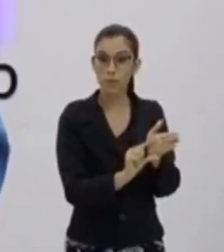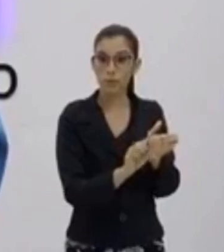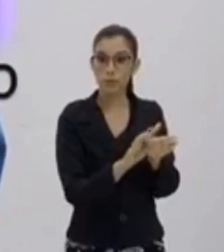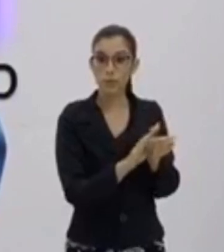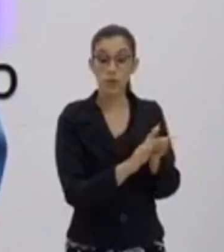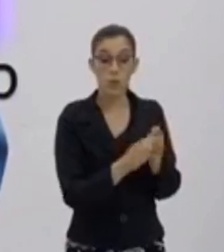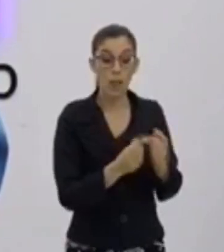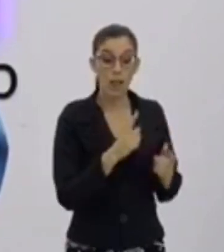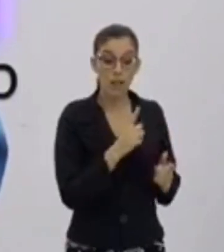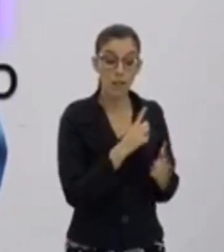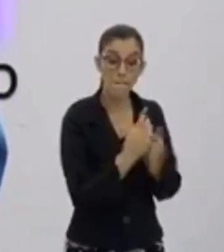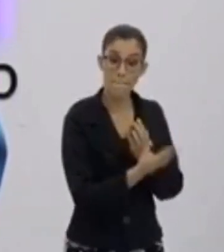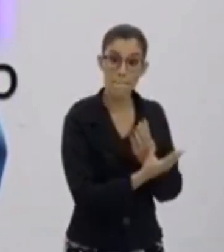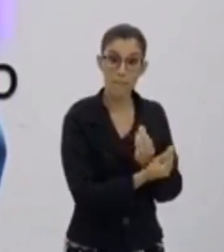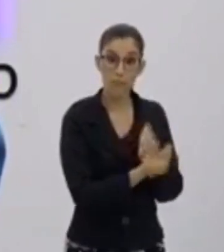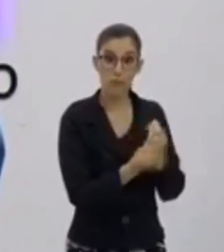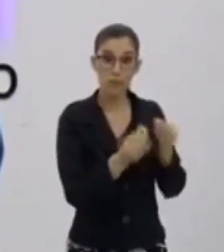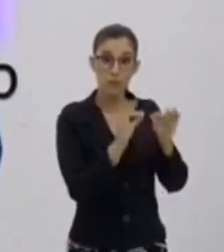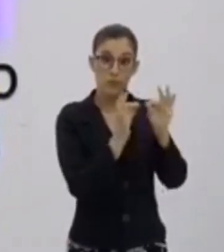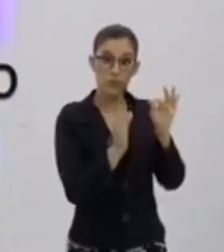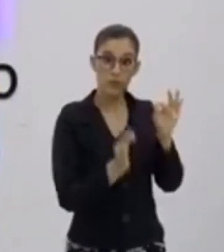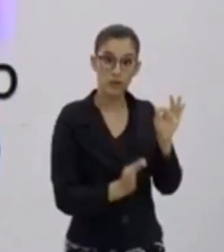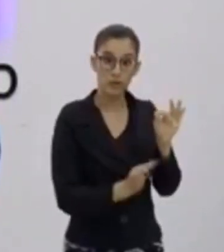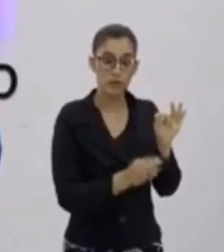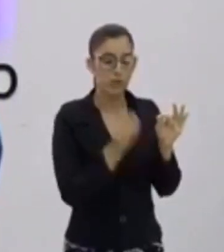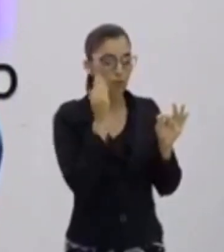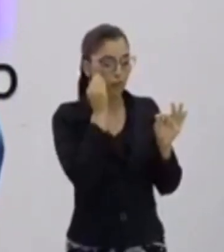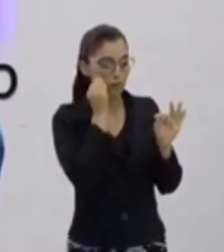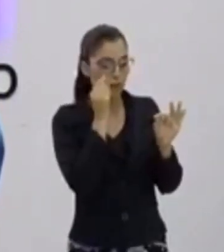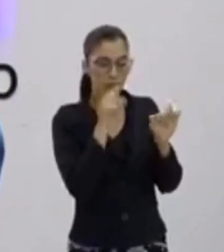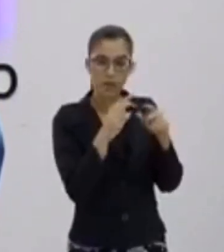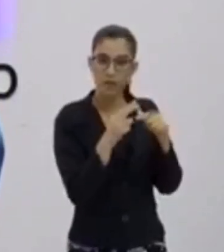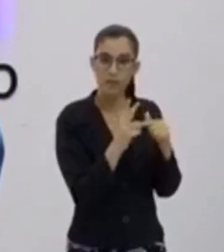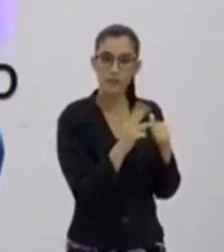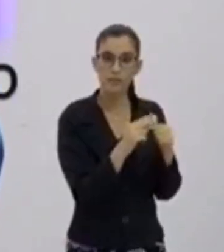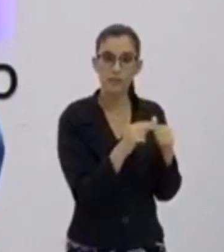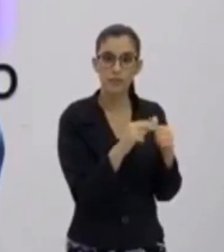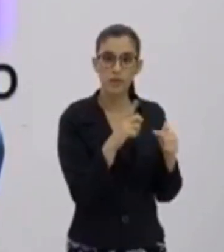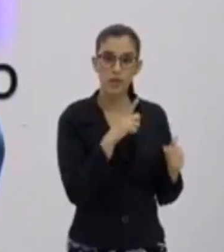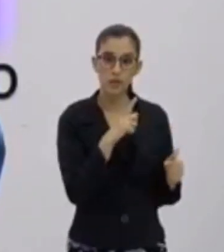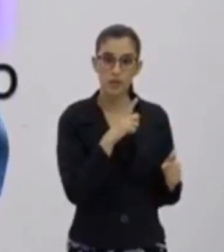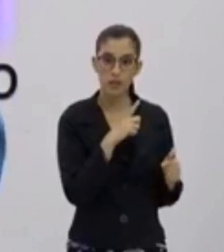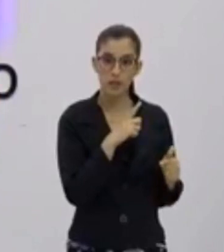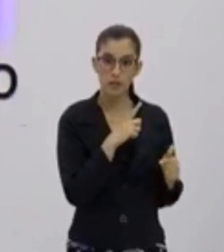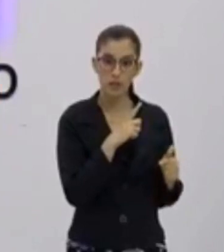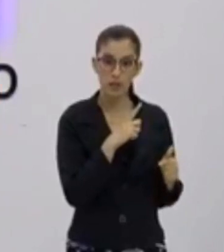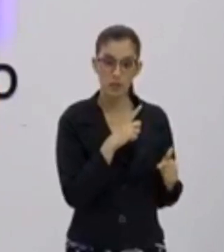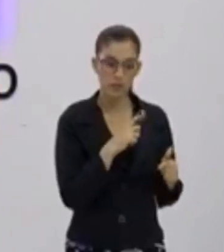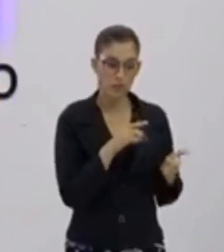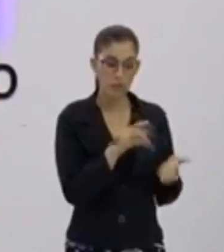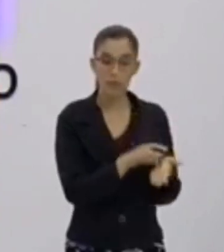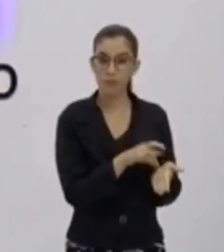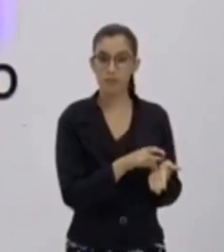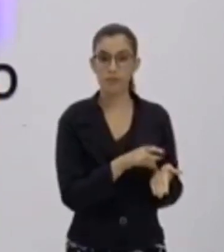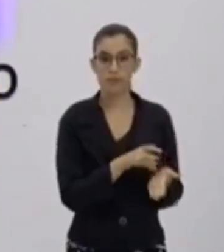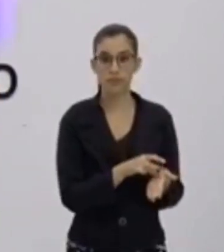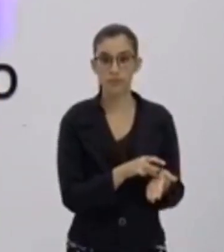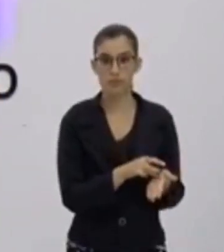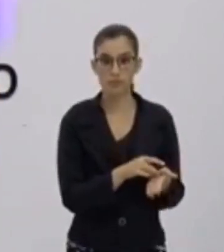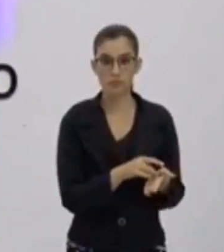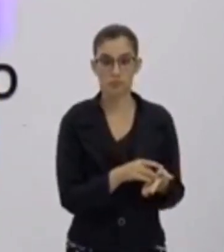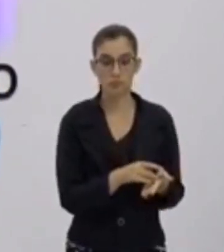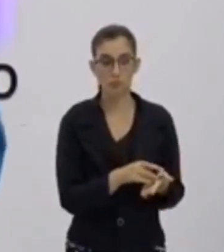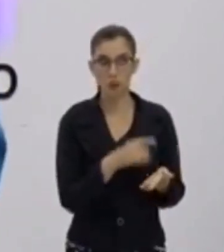detalhes. Se tu observares essa caneta aqui, essa caneta, ela tem um tamanho real. Digamos que o seu tamanho real aqui